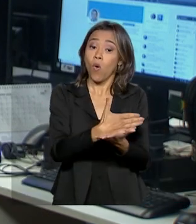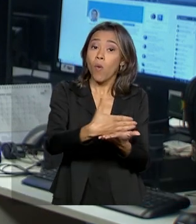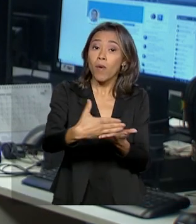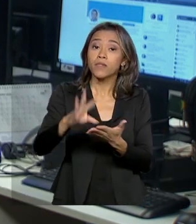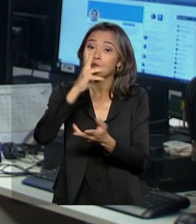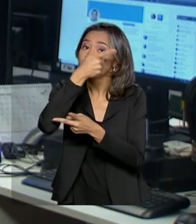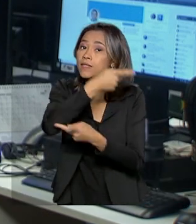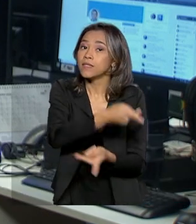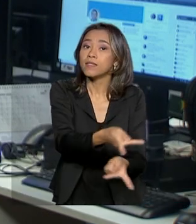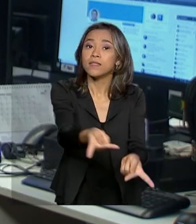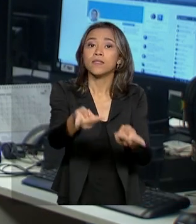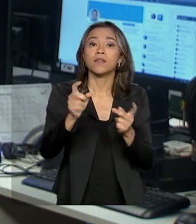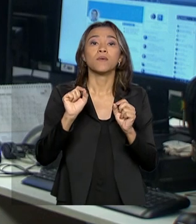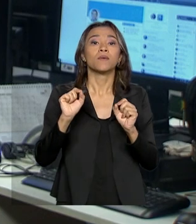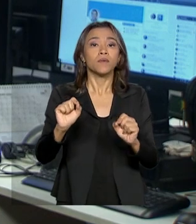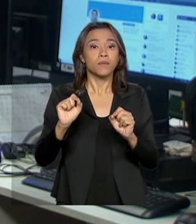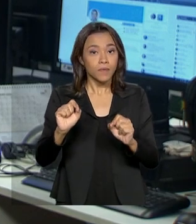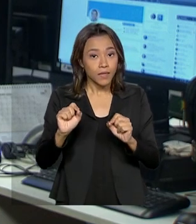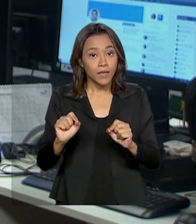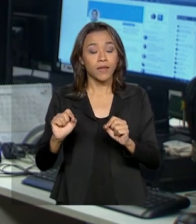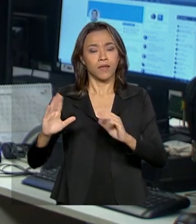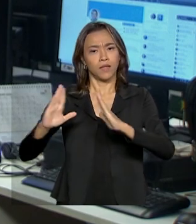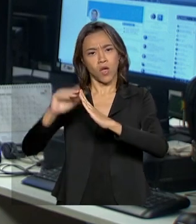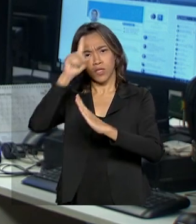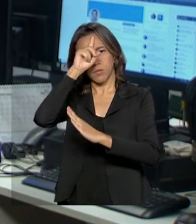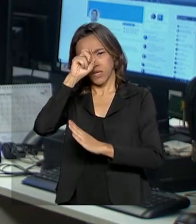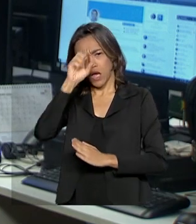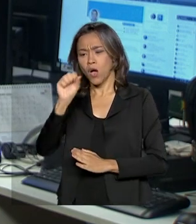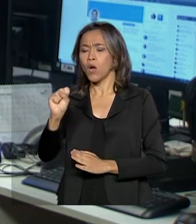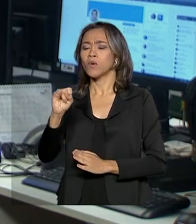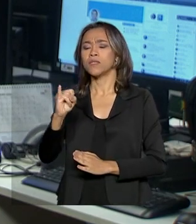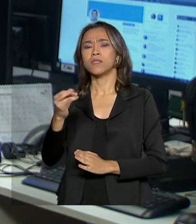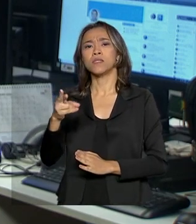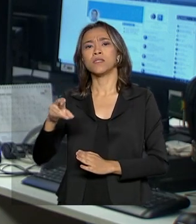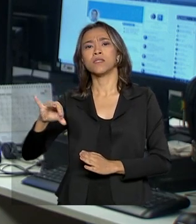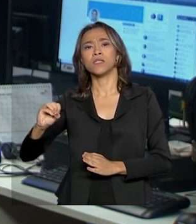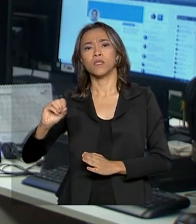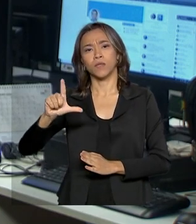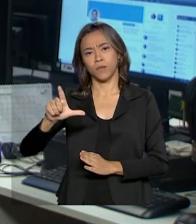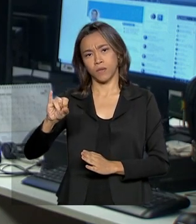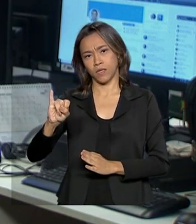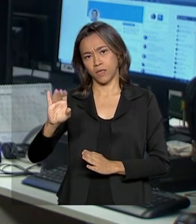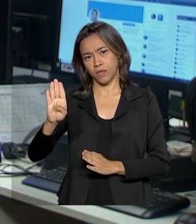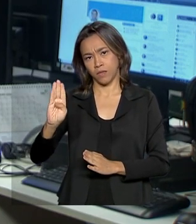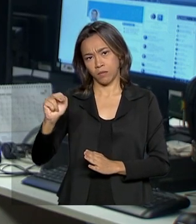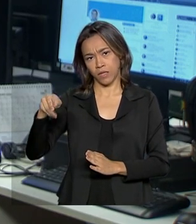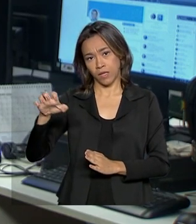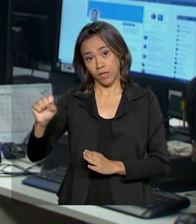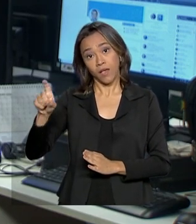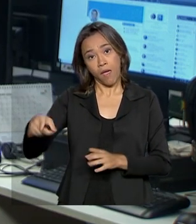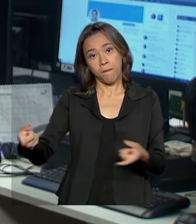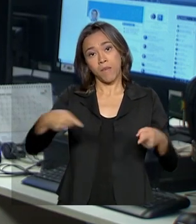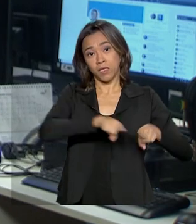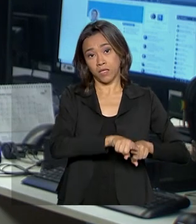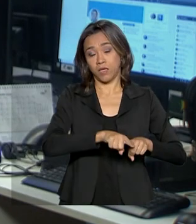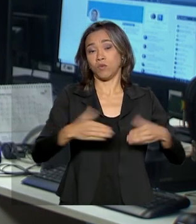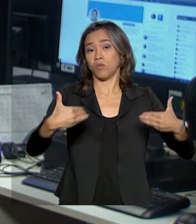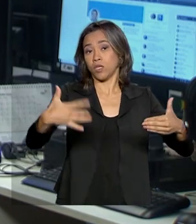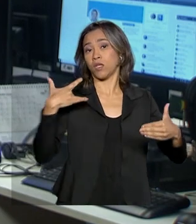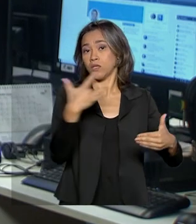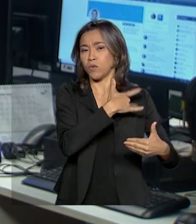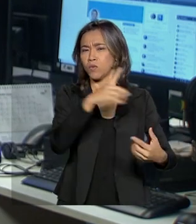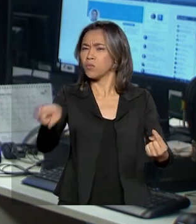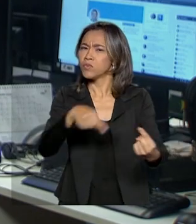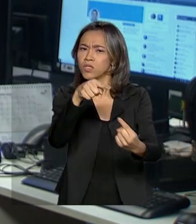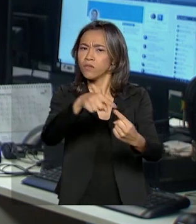visitas das equipes do Hospital Sírio-Libanês, parceiro do Ministério da Saúde no projeto. O objetivo é melhorar os serviços de